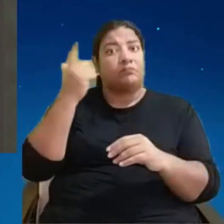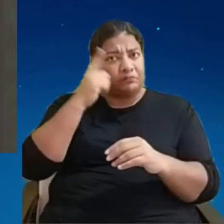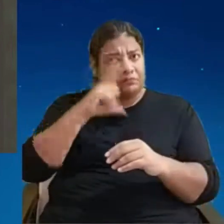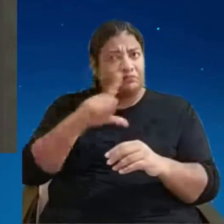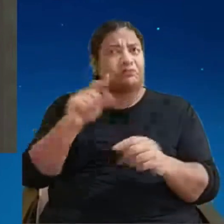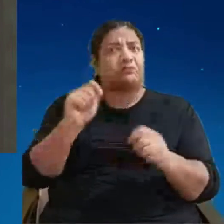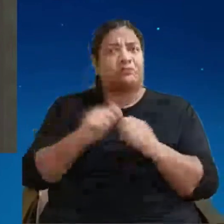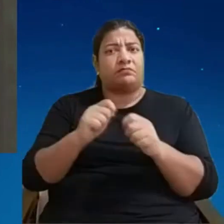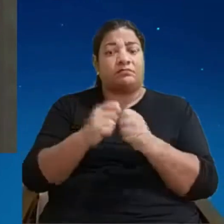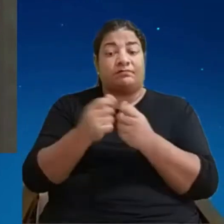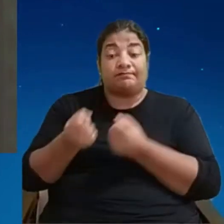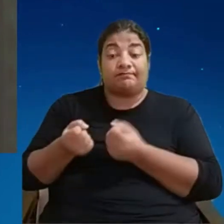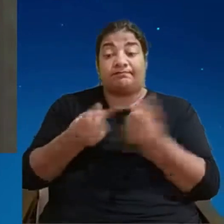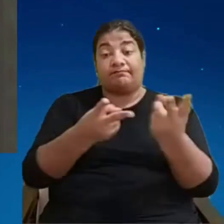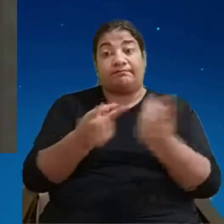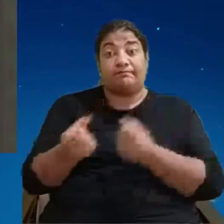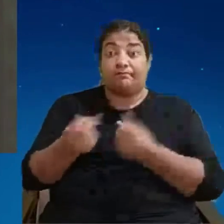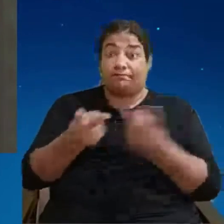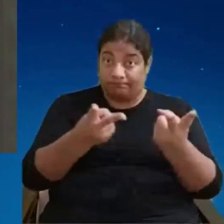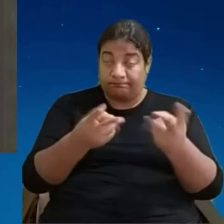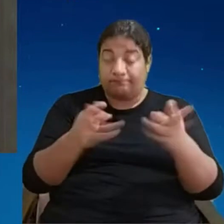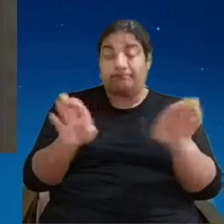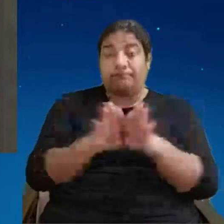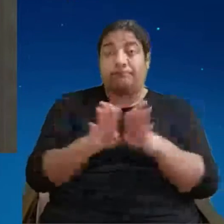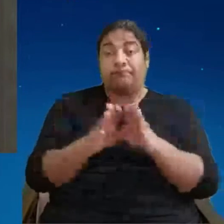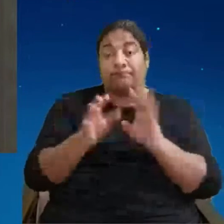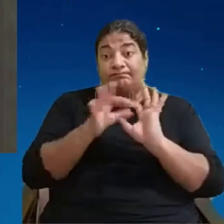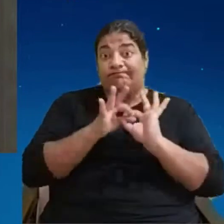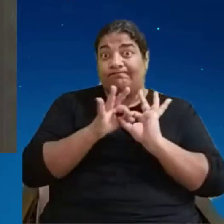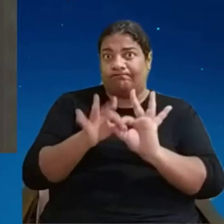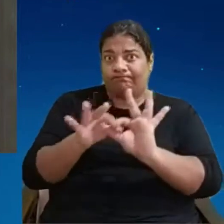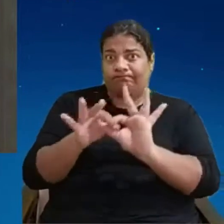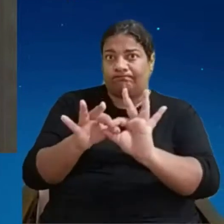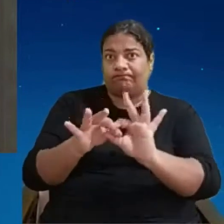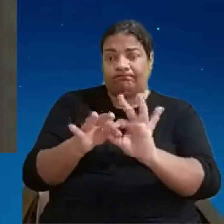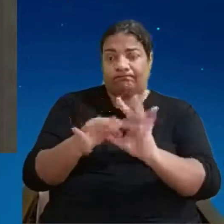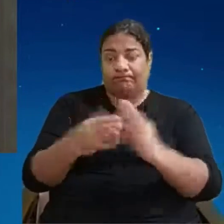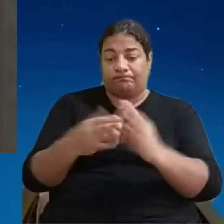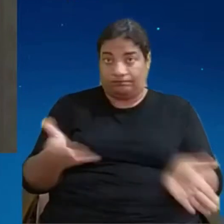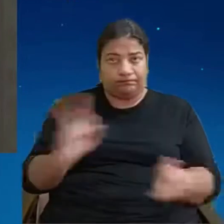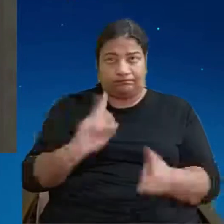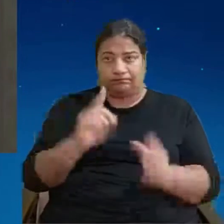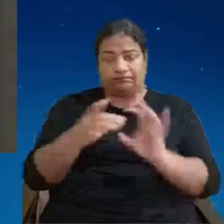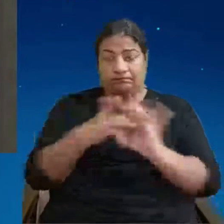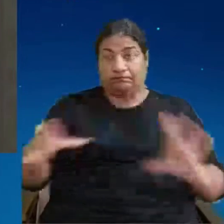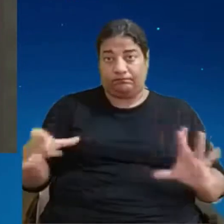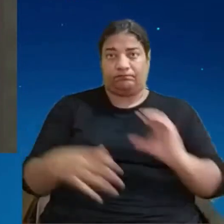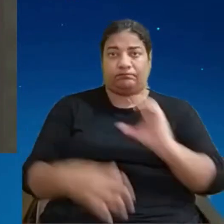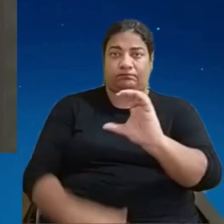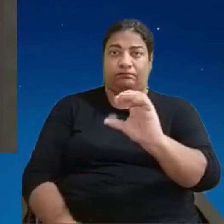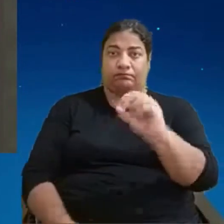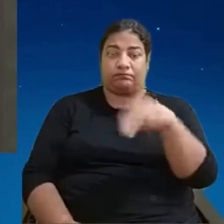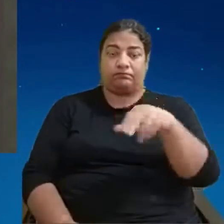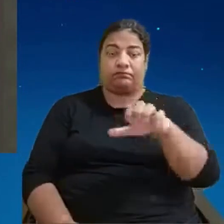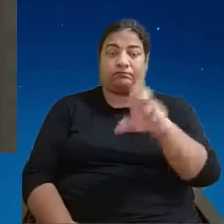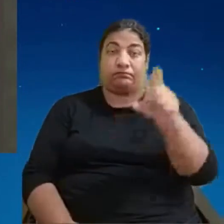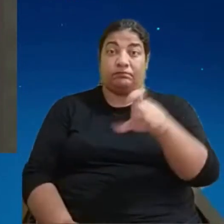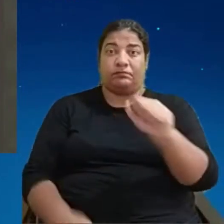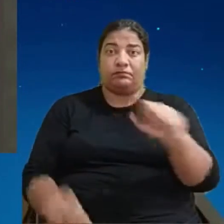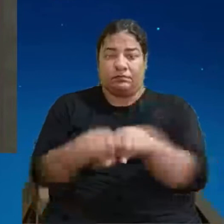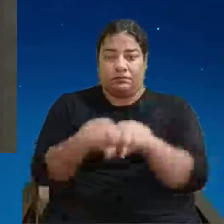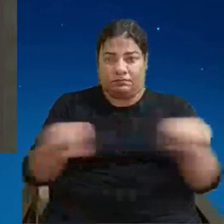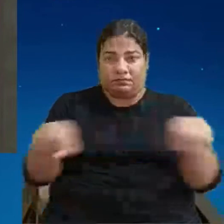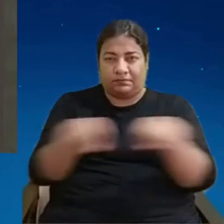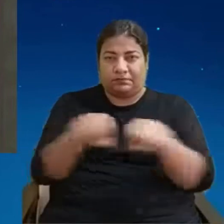tem que garantir a conexão então acho que mais para o MEI é muito mais a conexão estável seja na loja na casa ou no pequeno